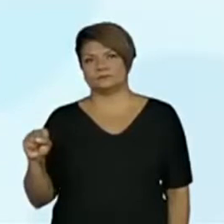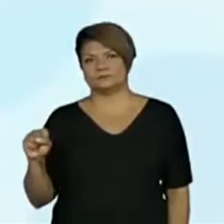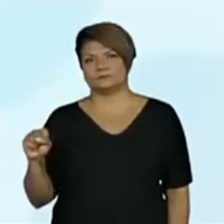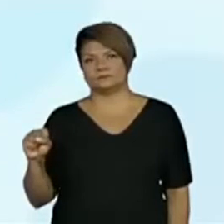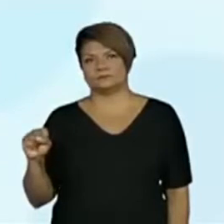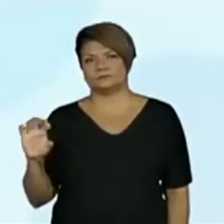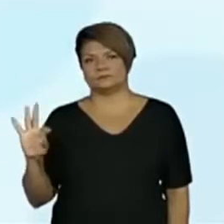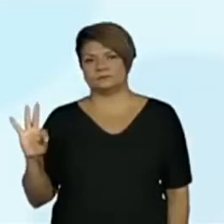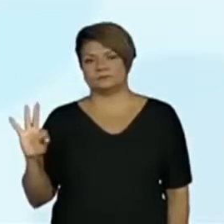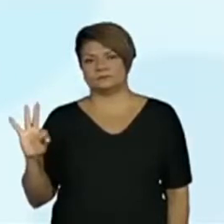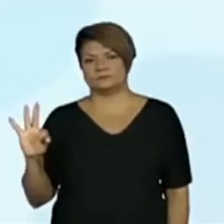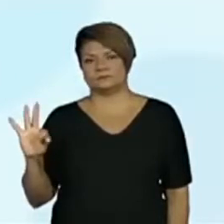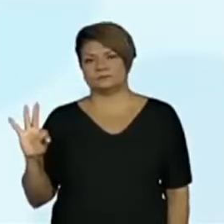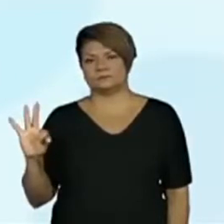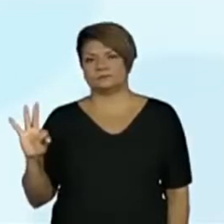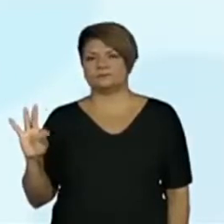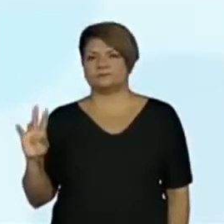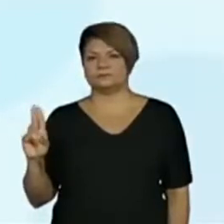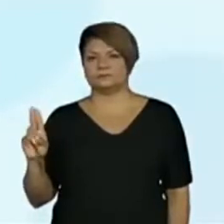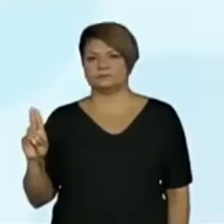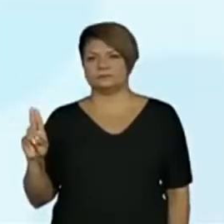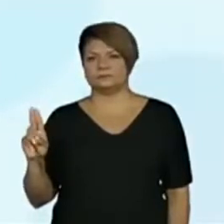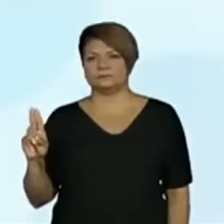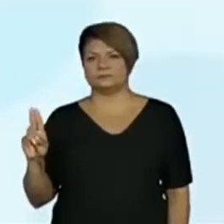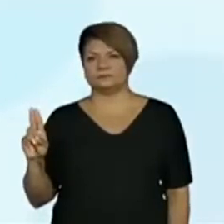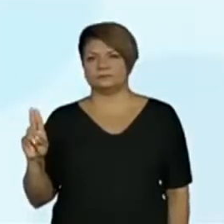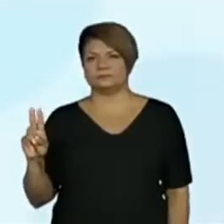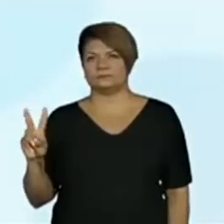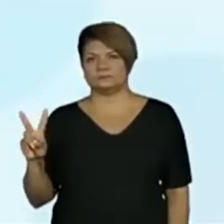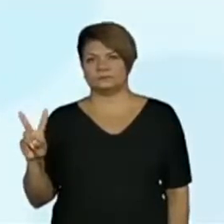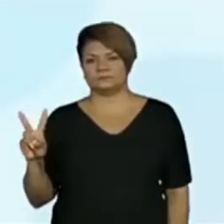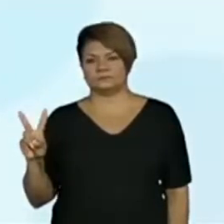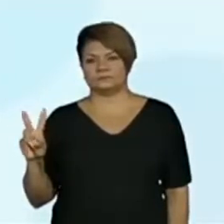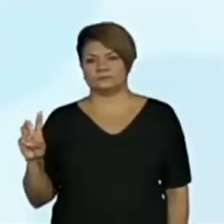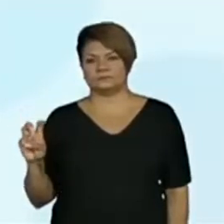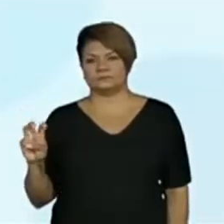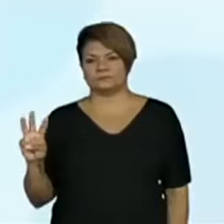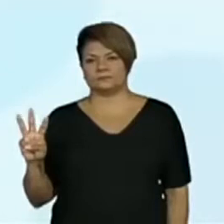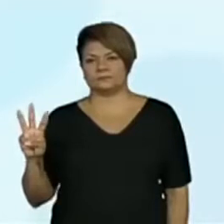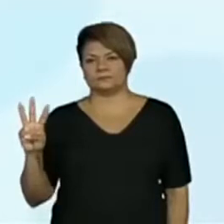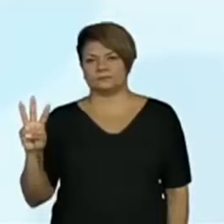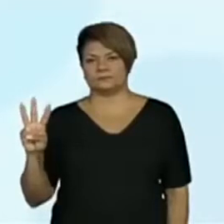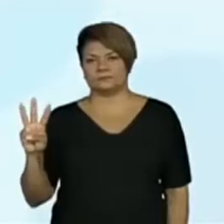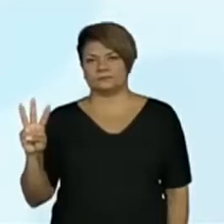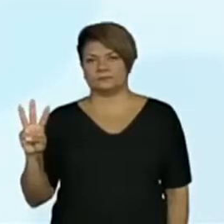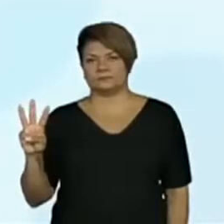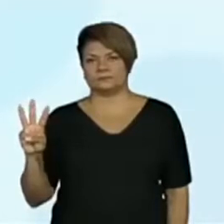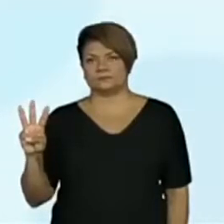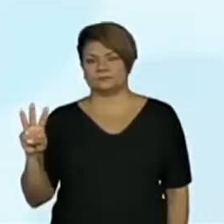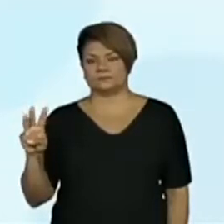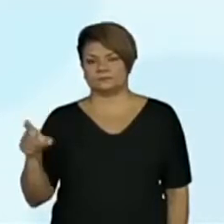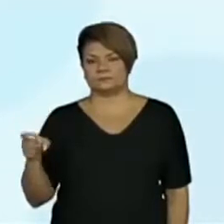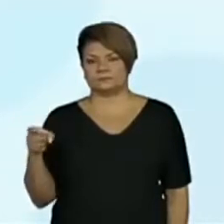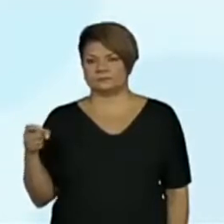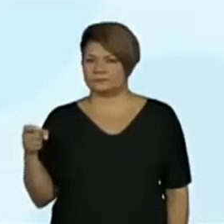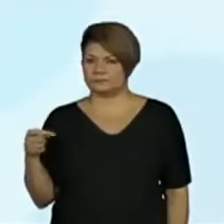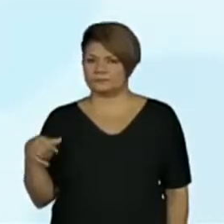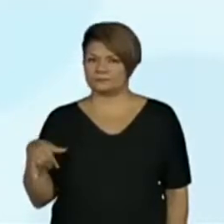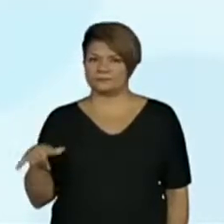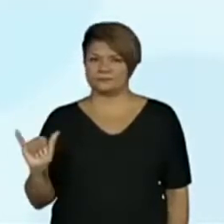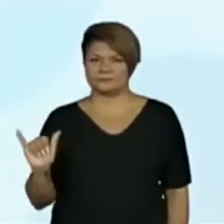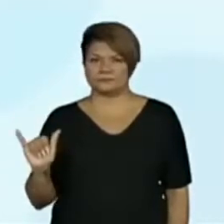S, T, U, V, E, W, X,